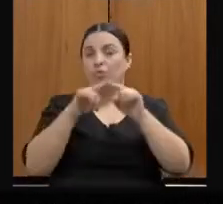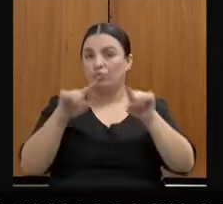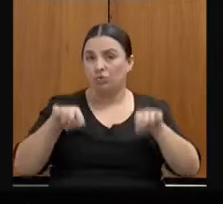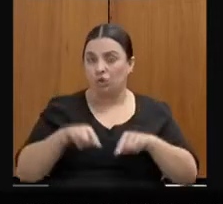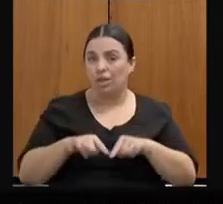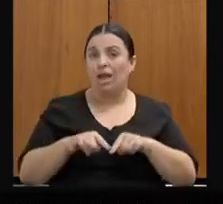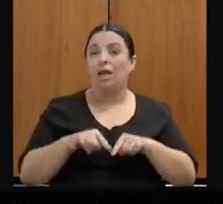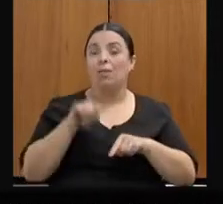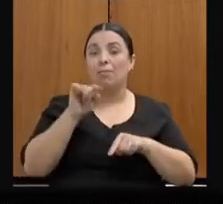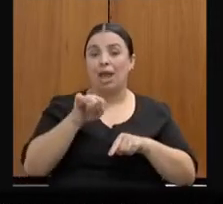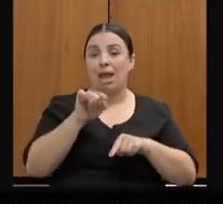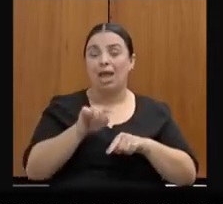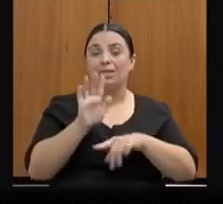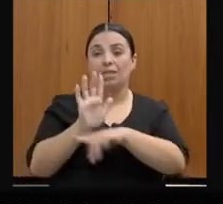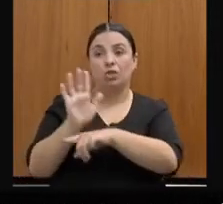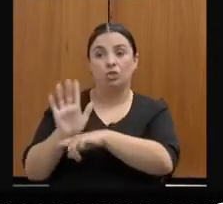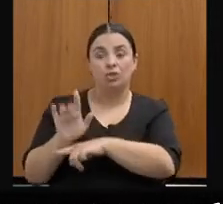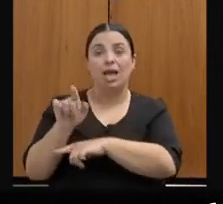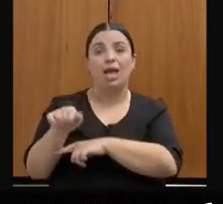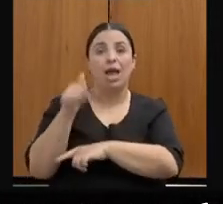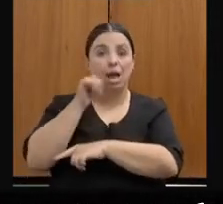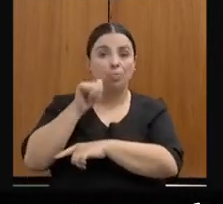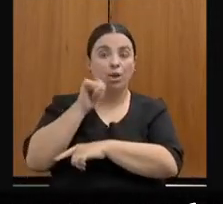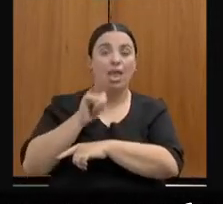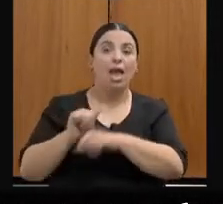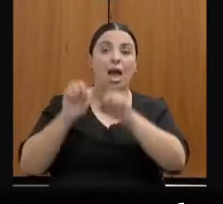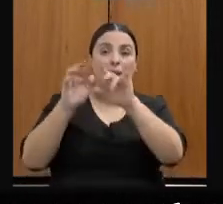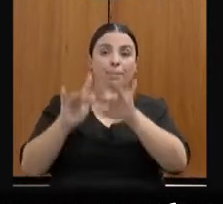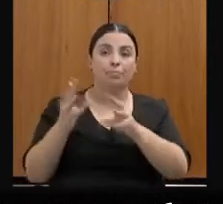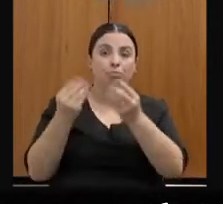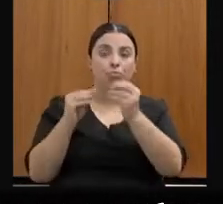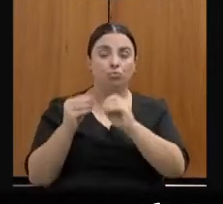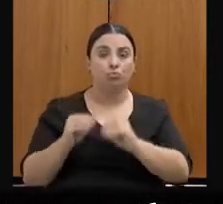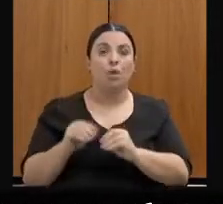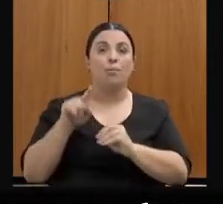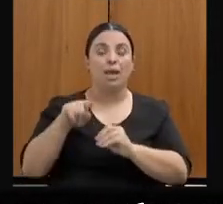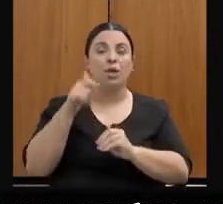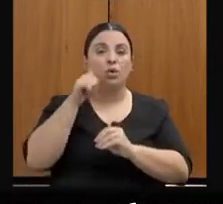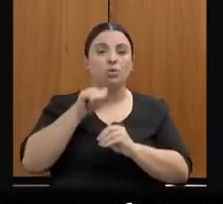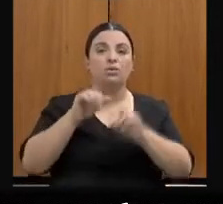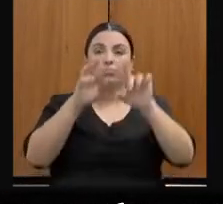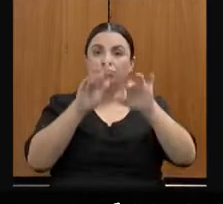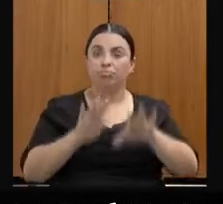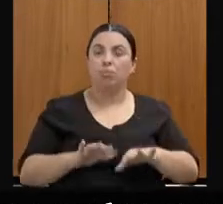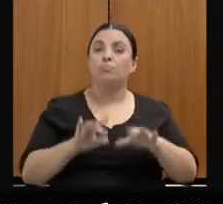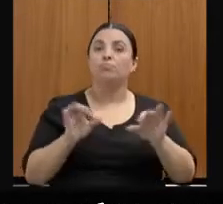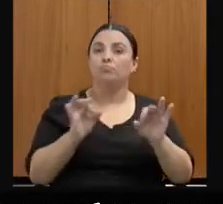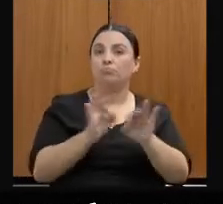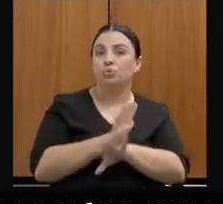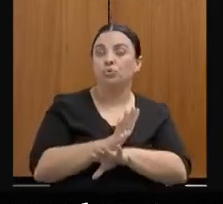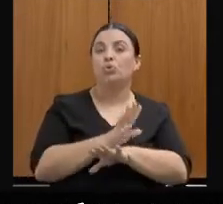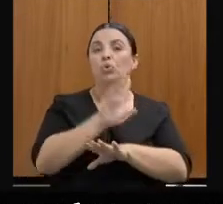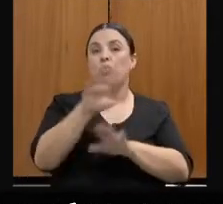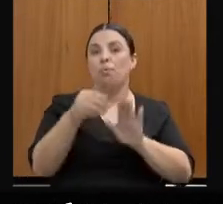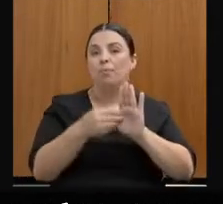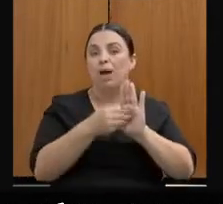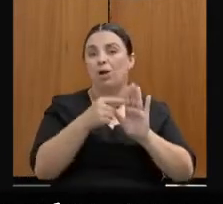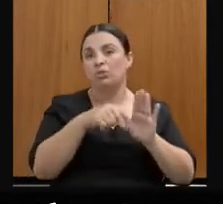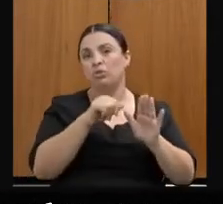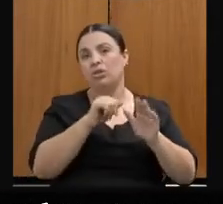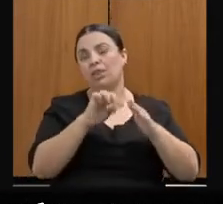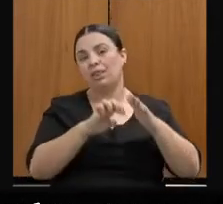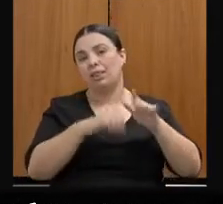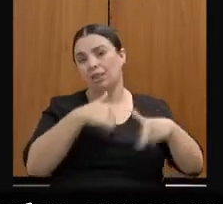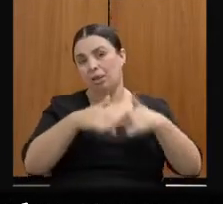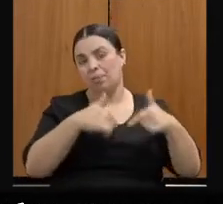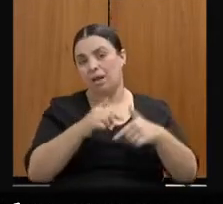preencher esses dados e serem cadastradas nesse banco de emprego. Então, a Casa da Mulher Mineira